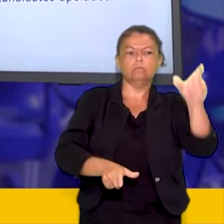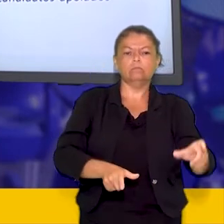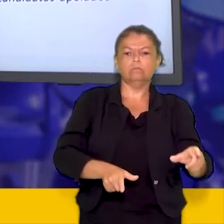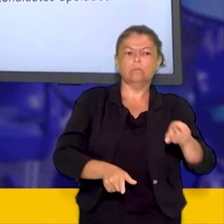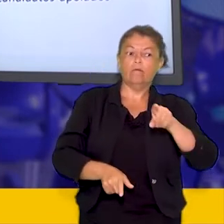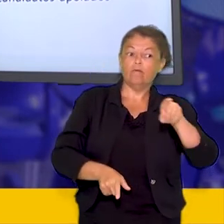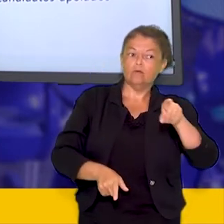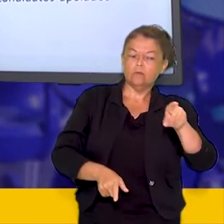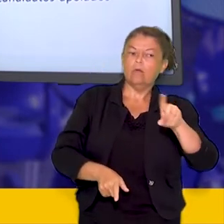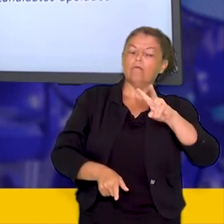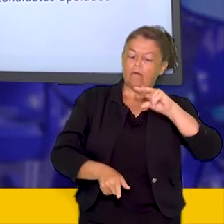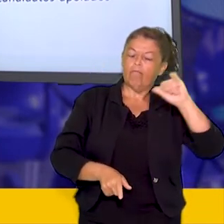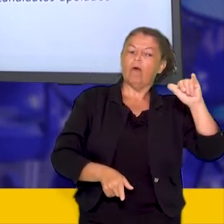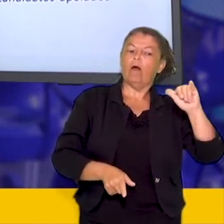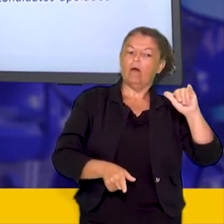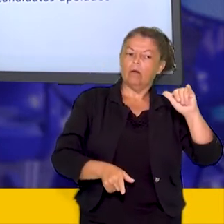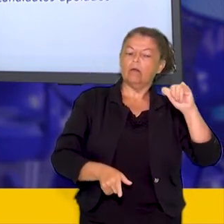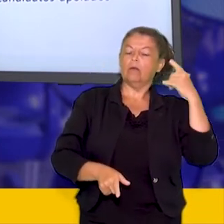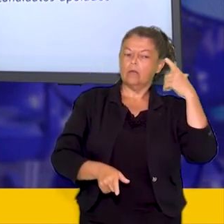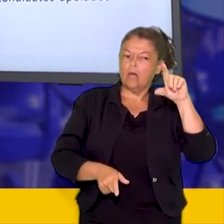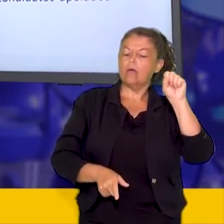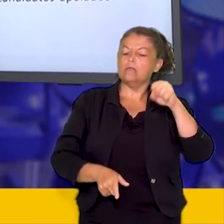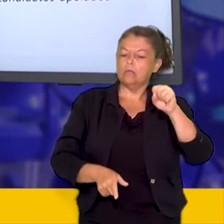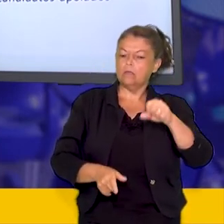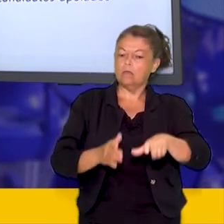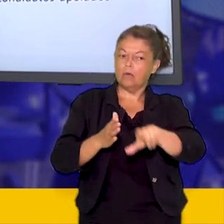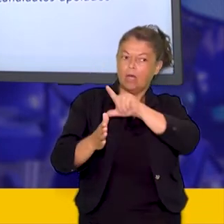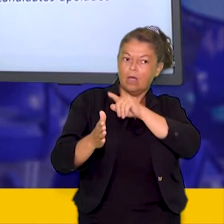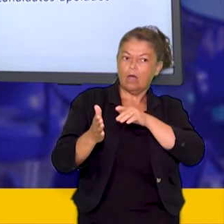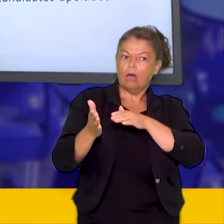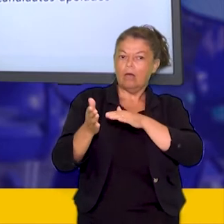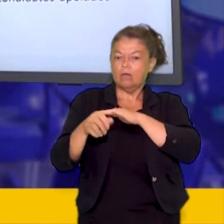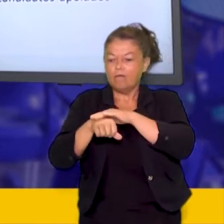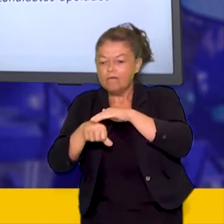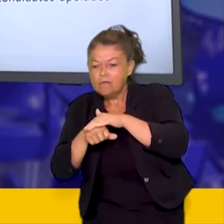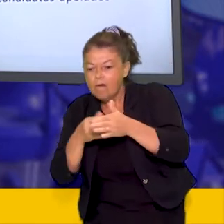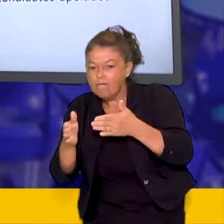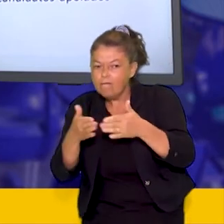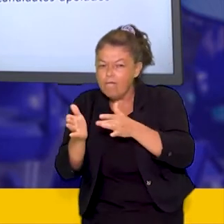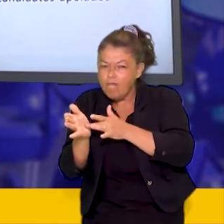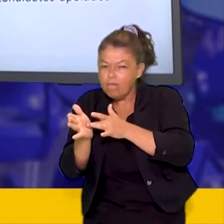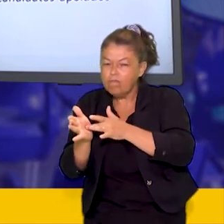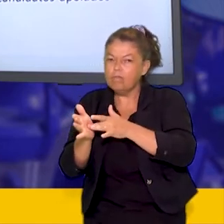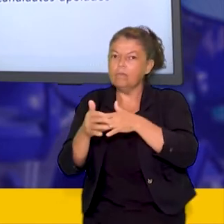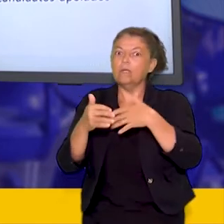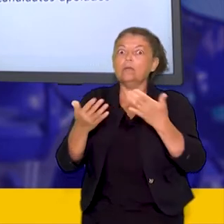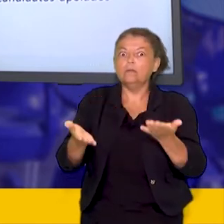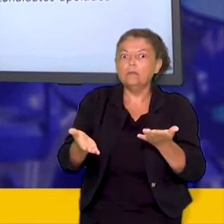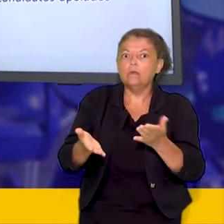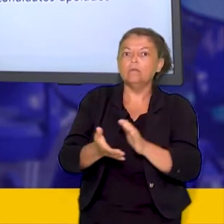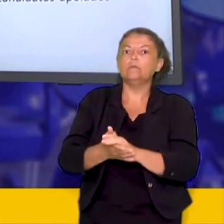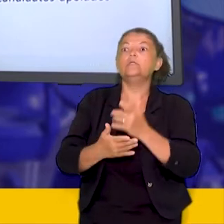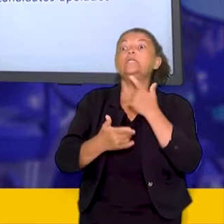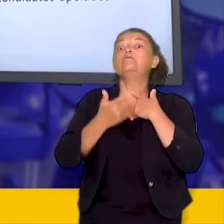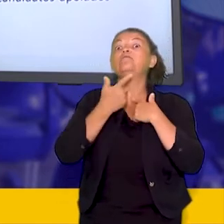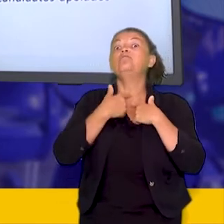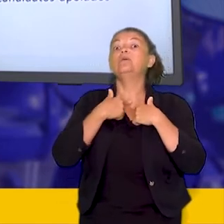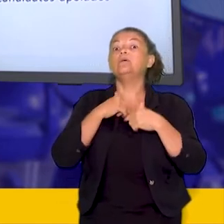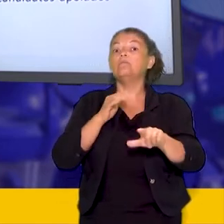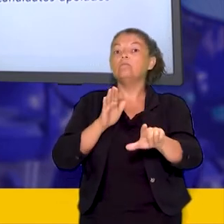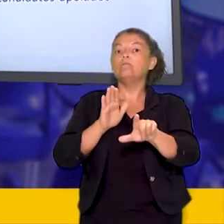desprestígio de seu poderio. E para fazer valer as suas vontades,